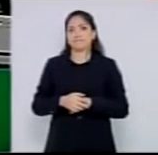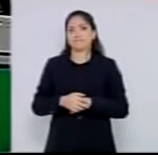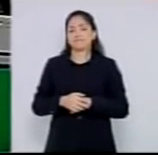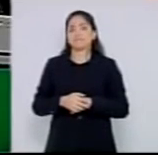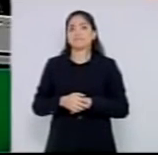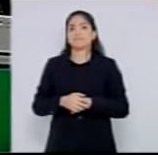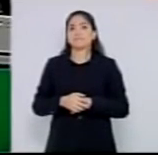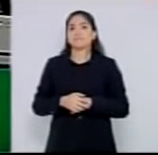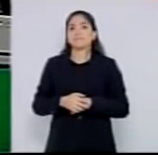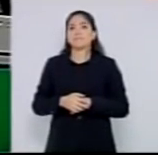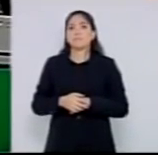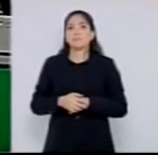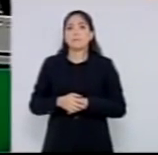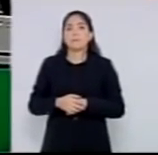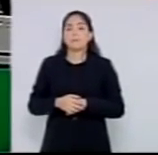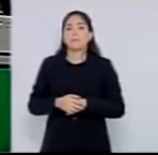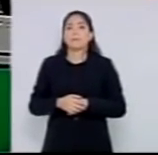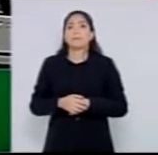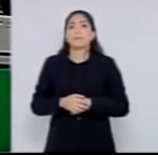federação, que o excelente sabe qual é,